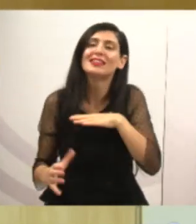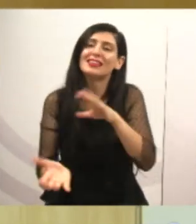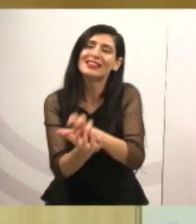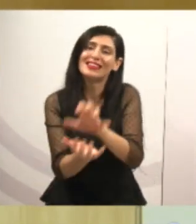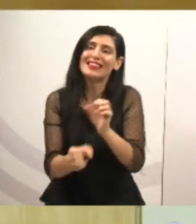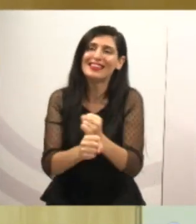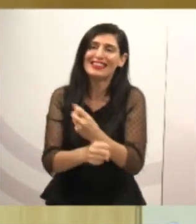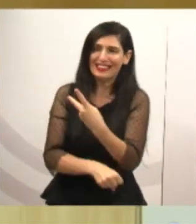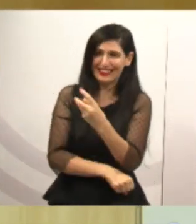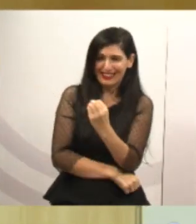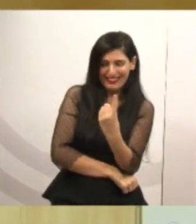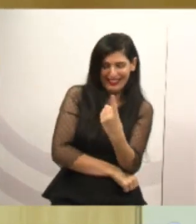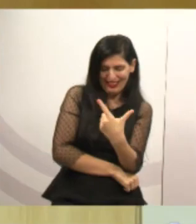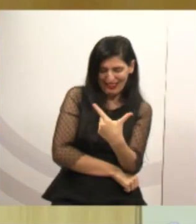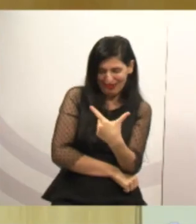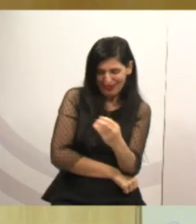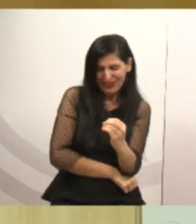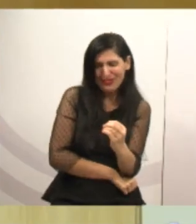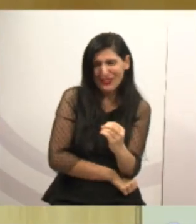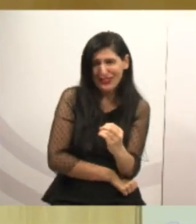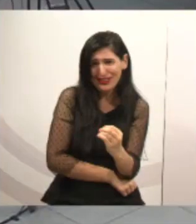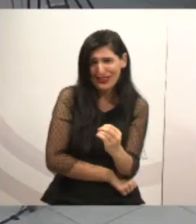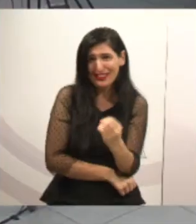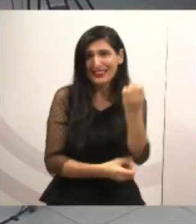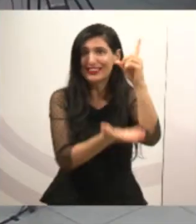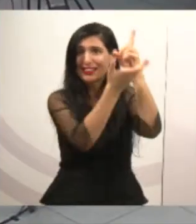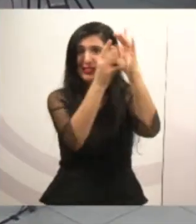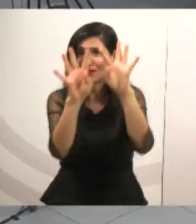ano 2020. Boa noite a todos. Deus abençoe.